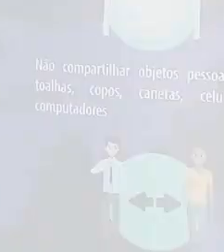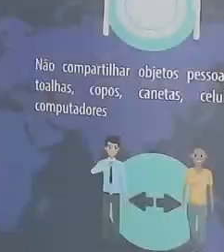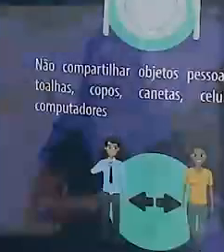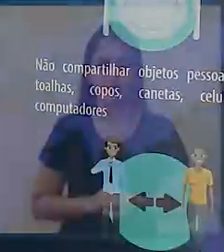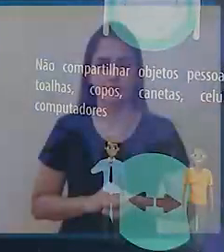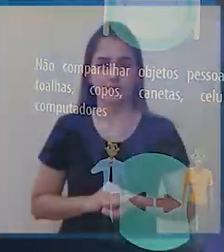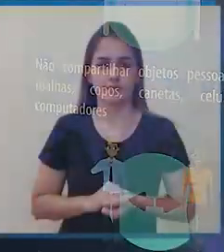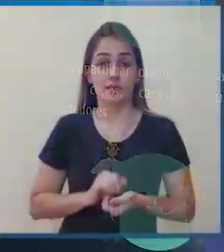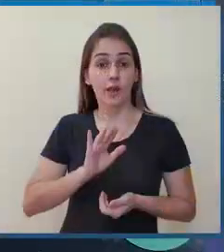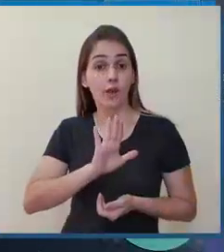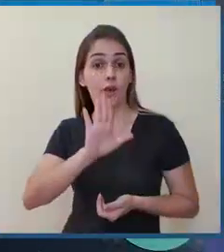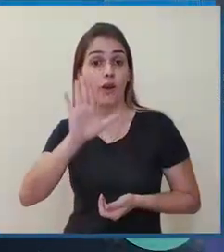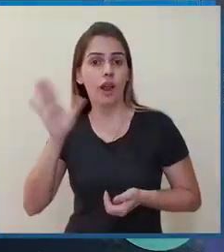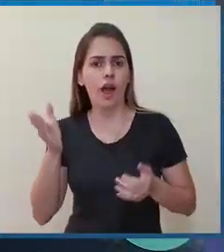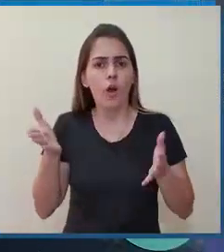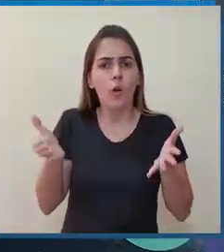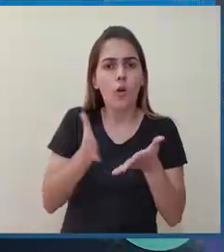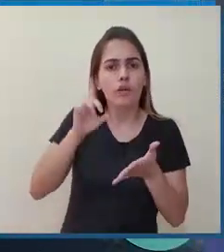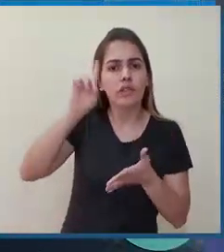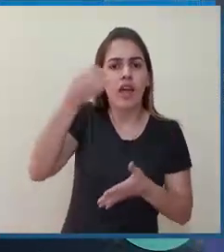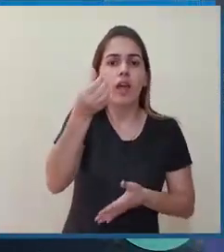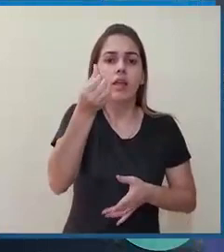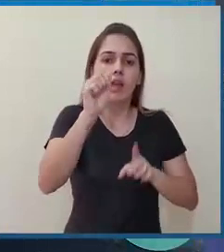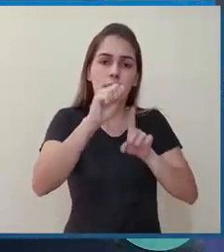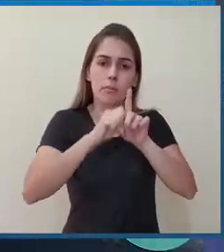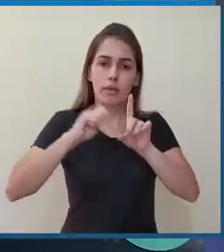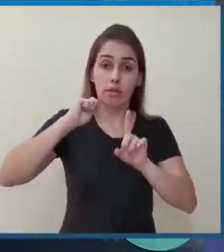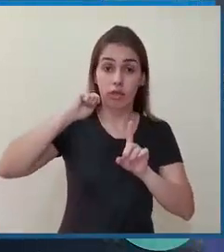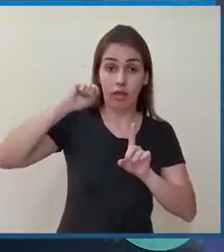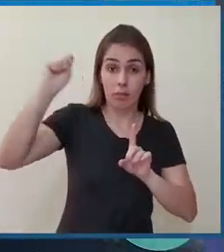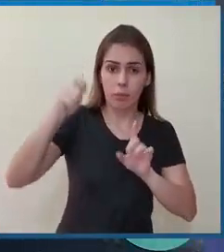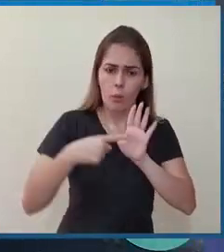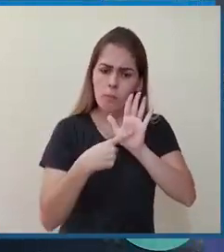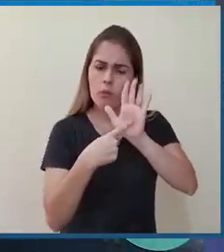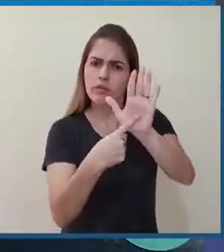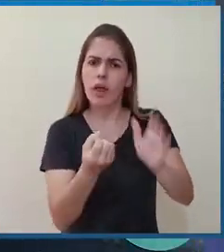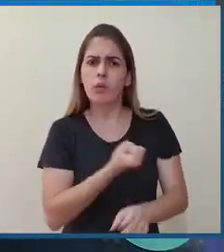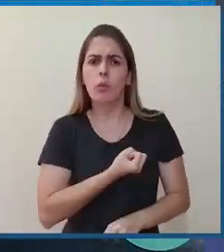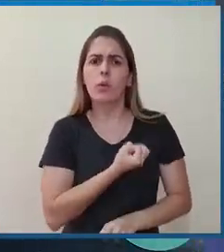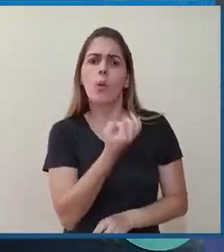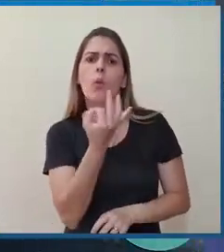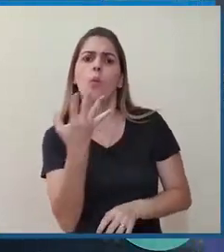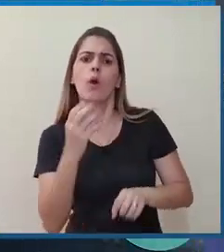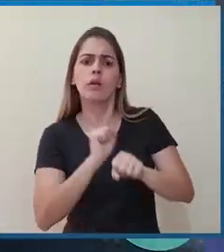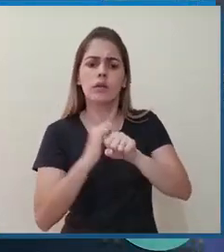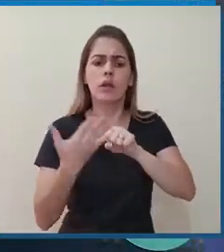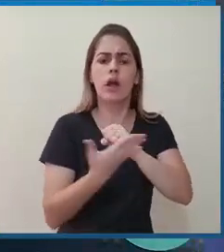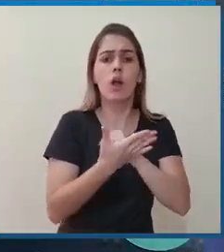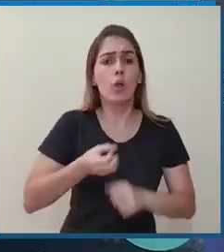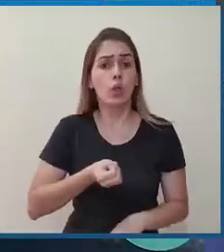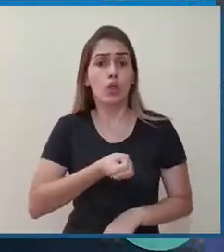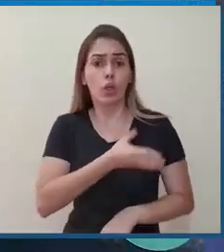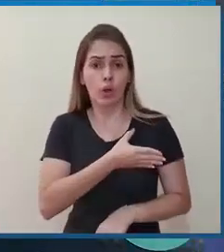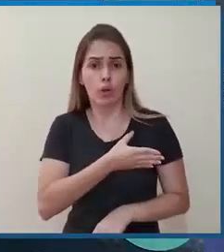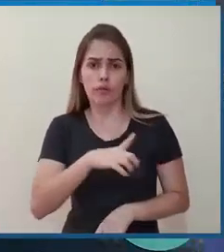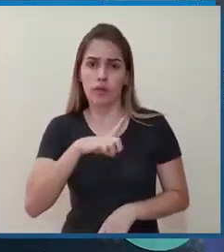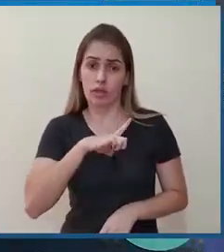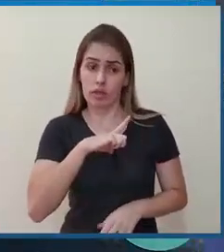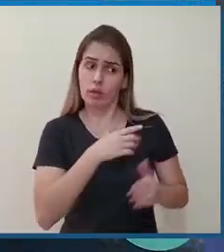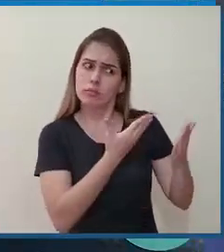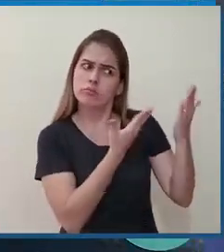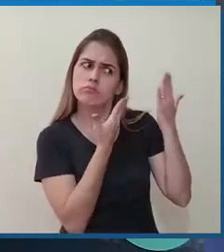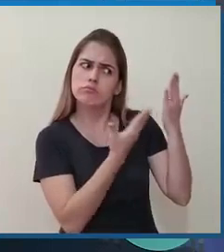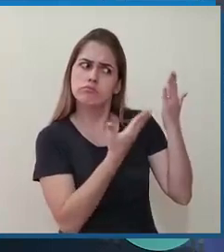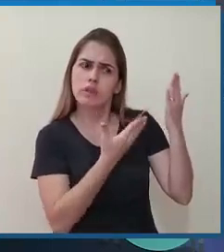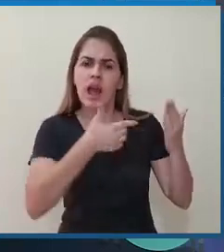Olá, hoje é 6 de abril e vamos à atualização dos casos do coronavírus em Limeira. Nós temos em investigação